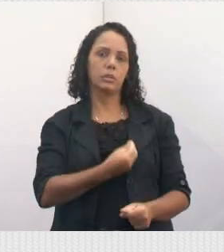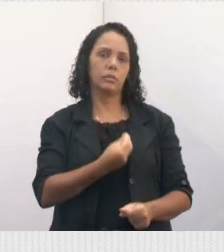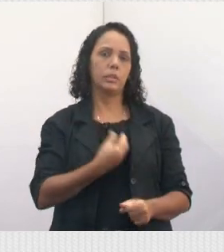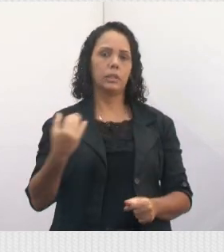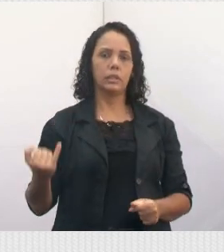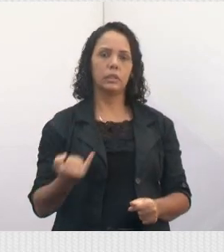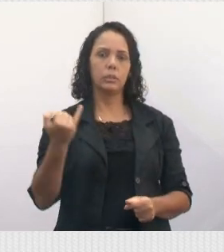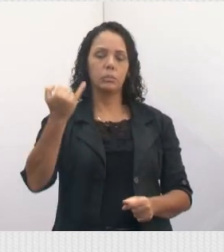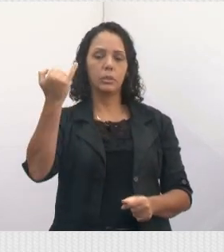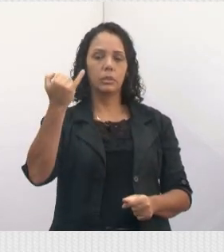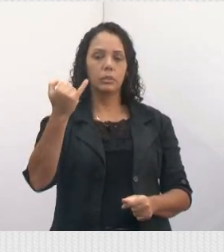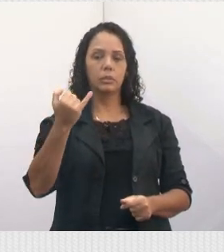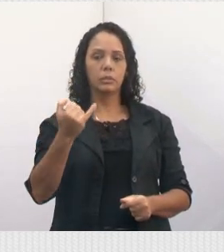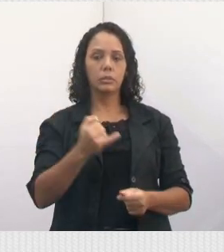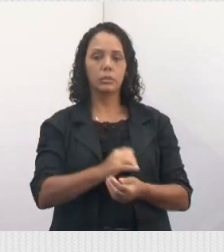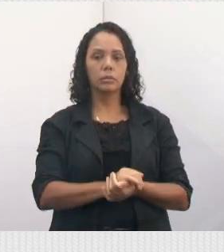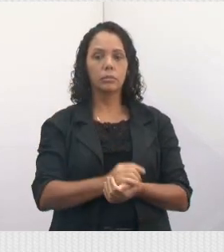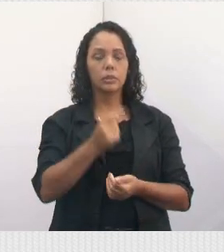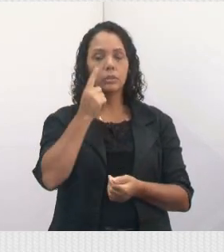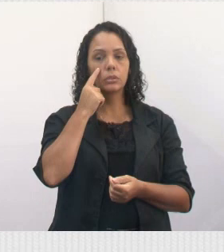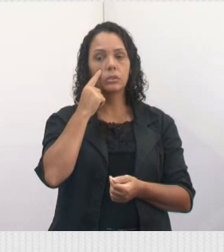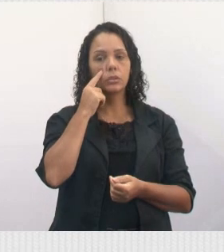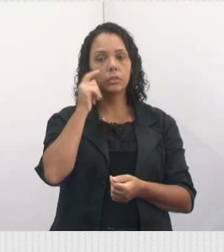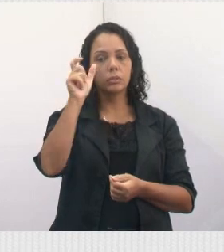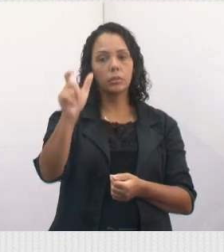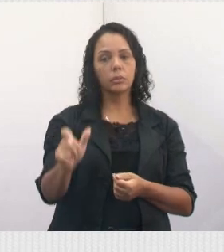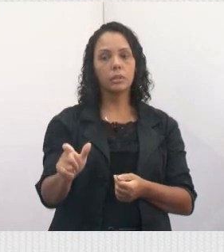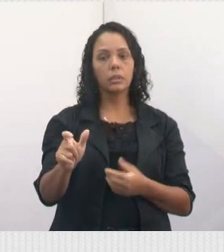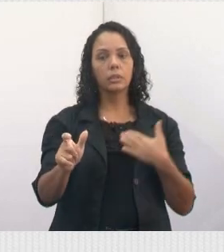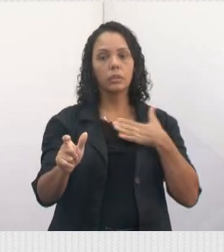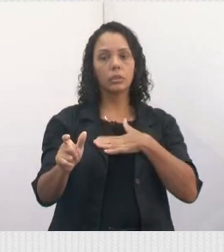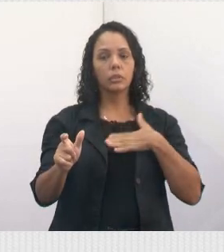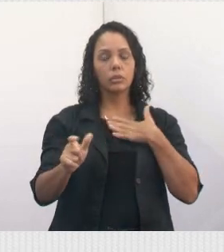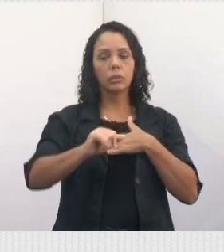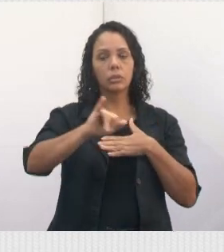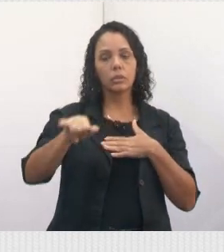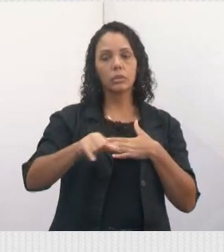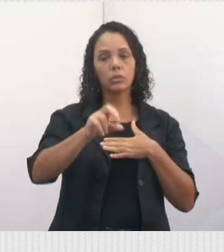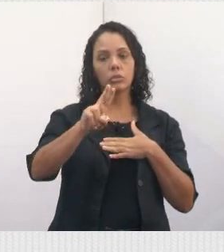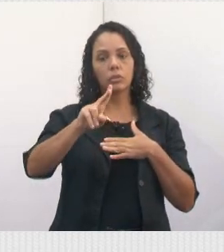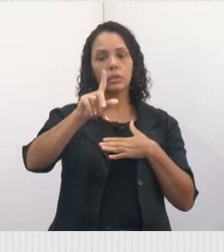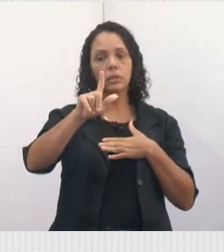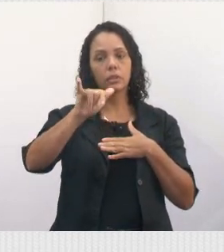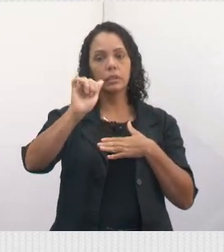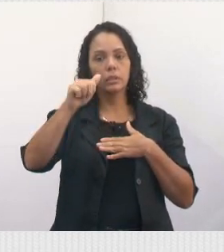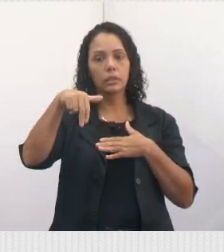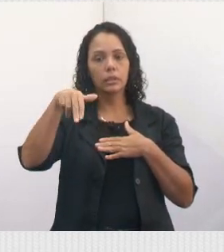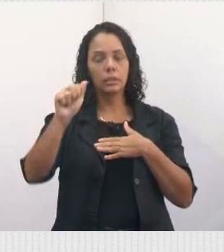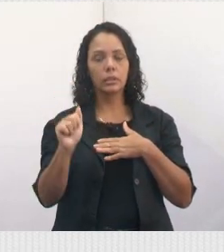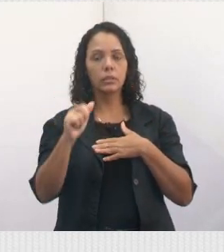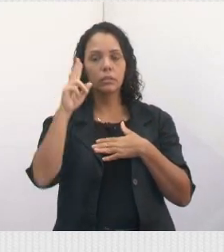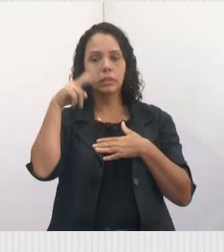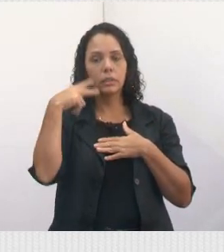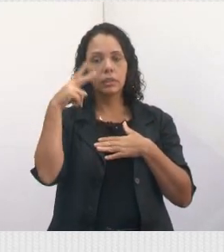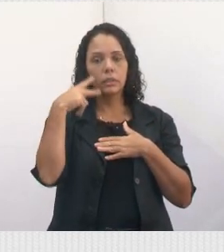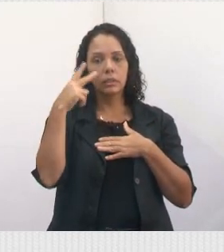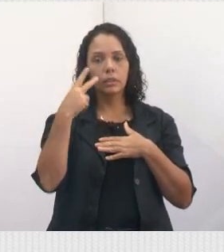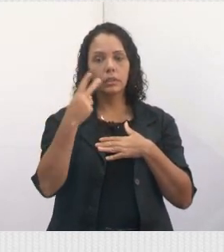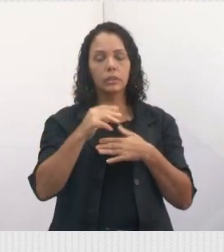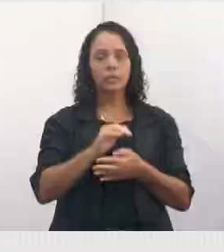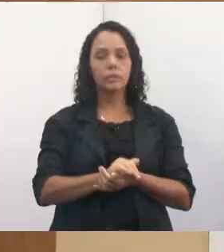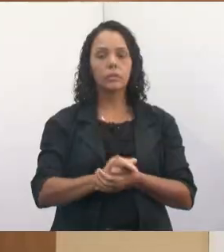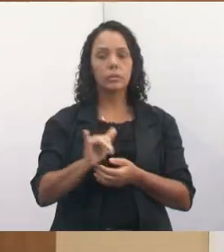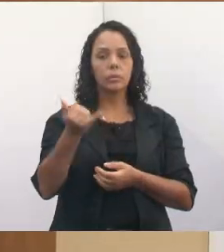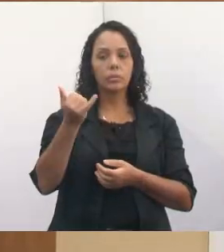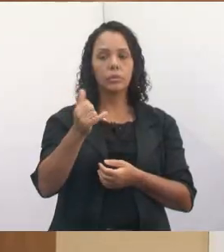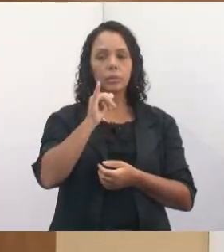Mas, antes de mais nada, eu estou olhando para uma mocinha aqui, que eu gosto muito, a Juliana da Fênix, a nossa vereadora, que eu vou falar agora antes que eu esqueça.